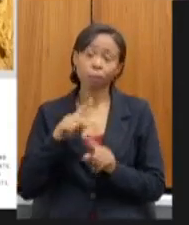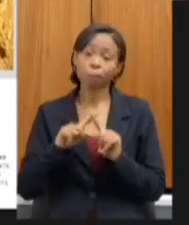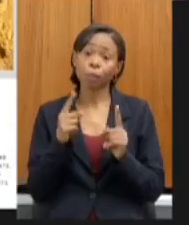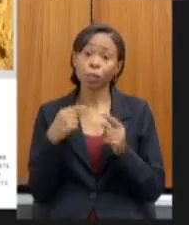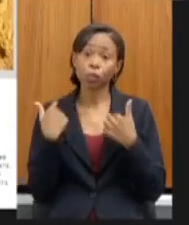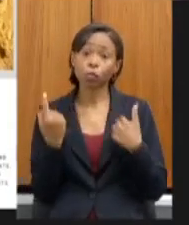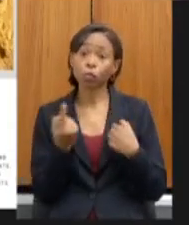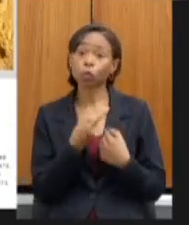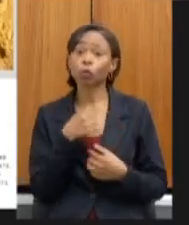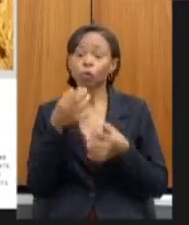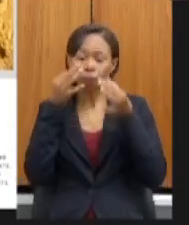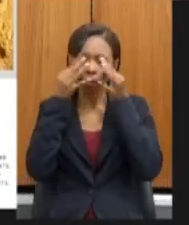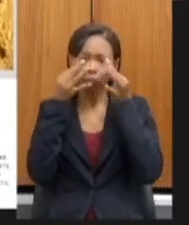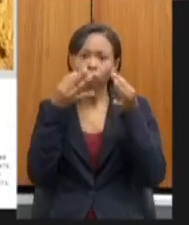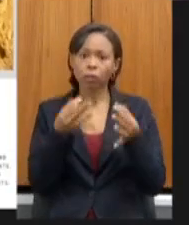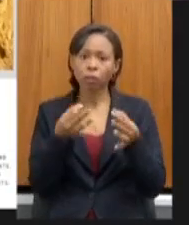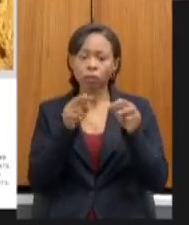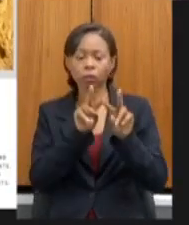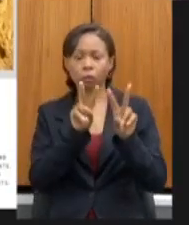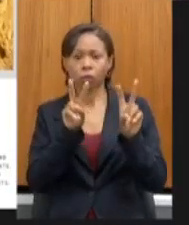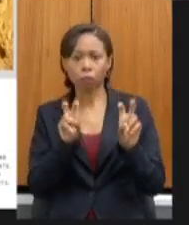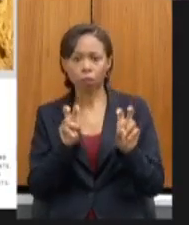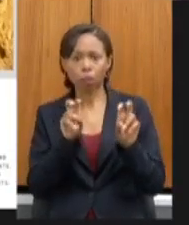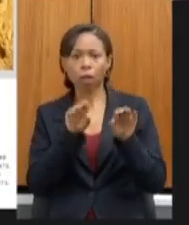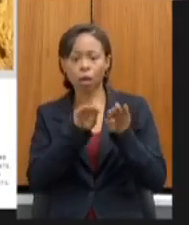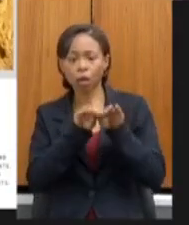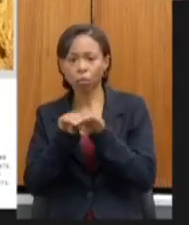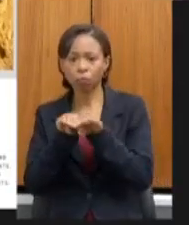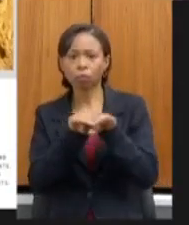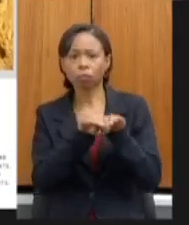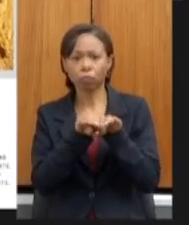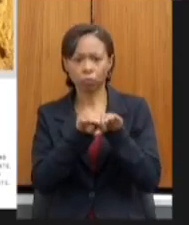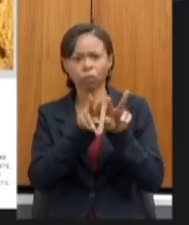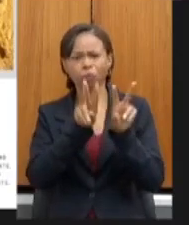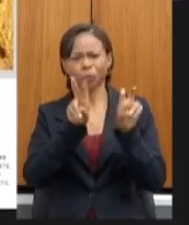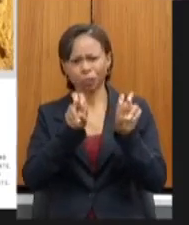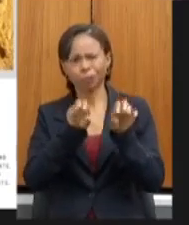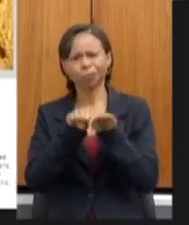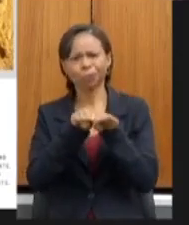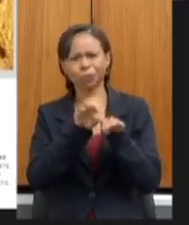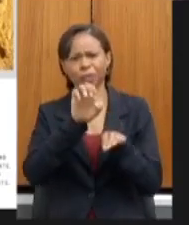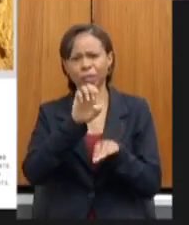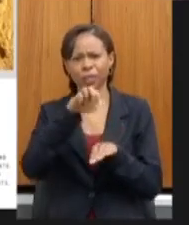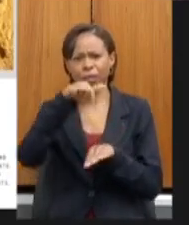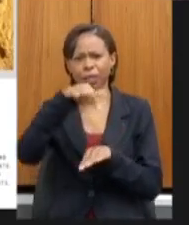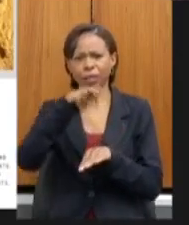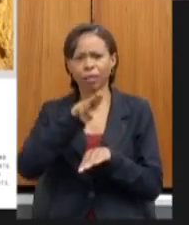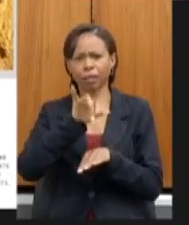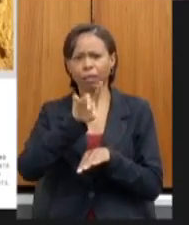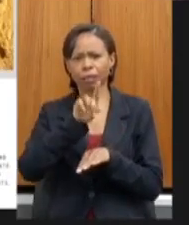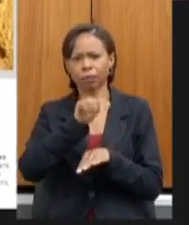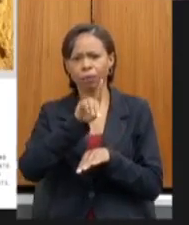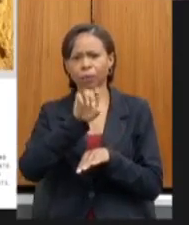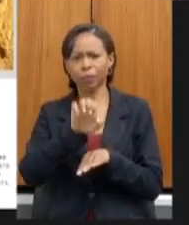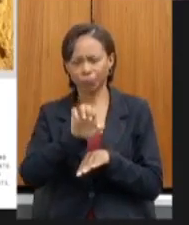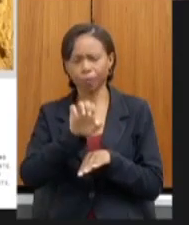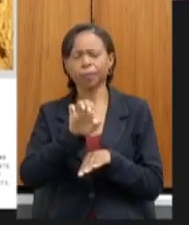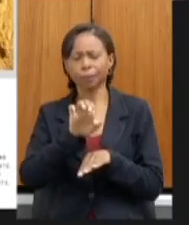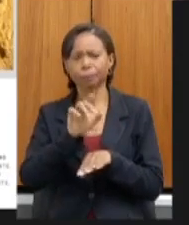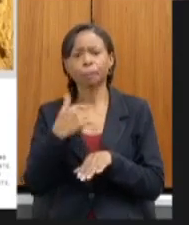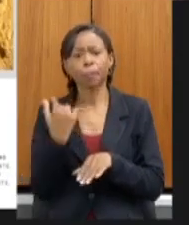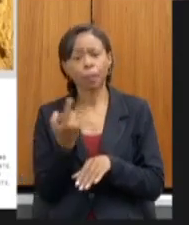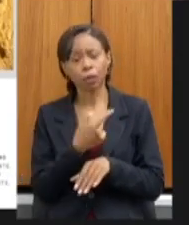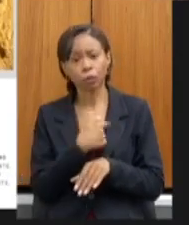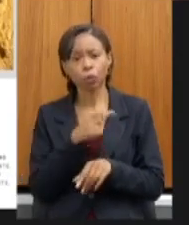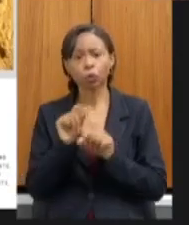ao tema do acesso à equidade nesse momento não podia ser diferente nós fizemos uma implementação de um sistema de